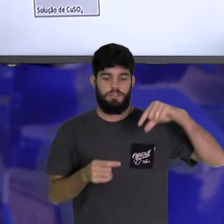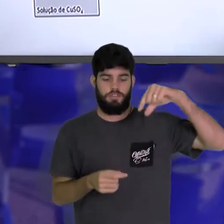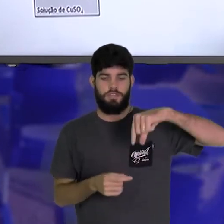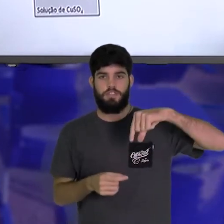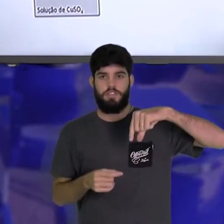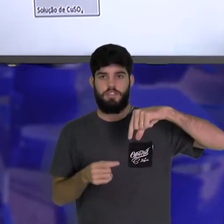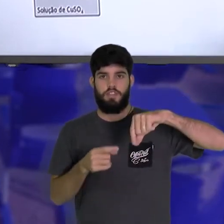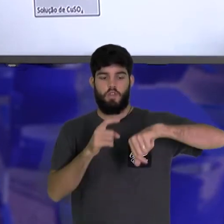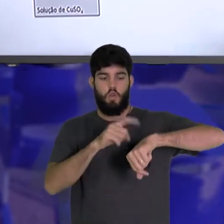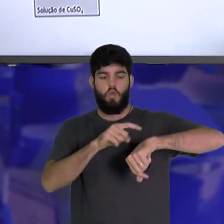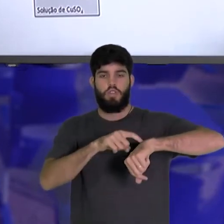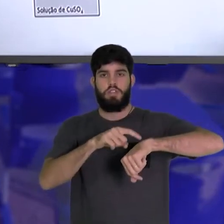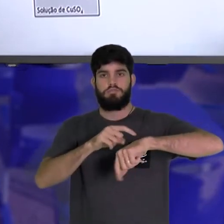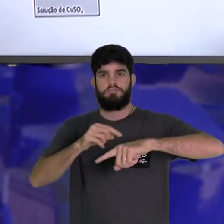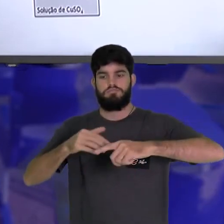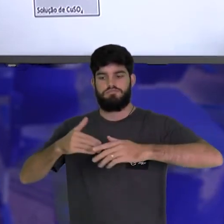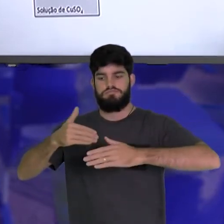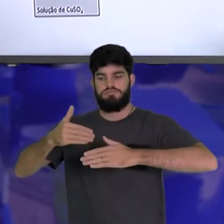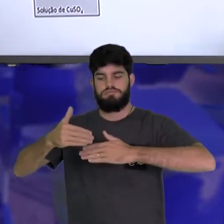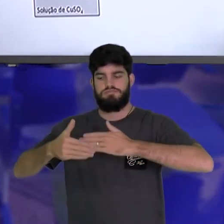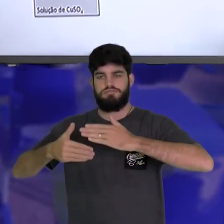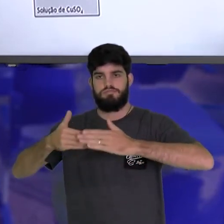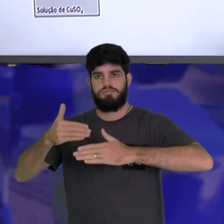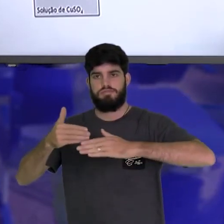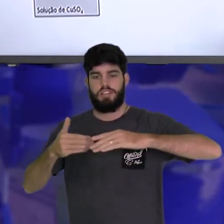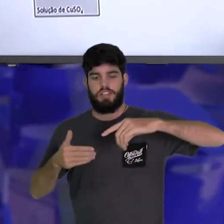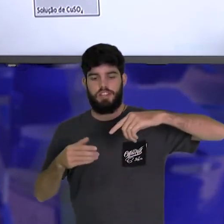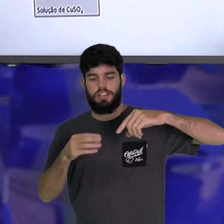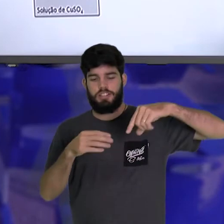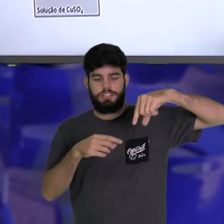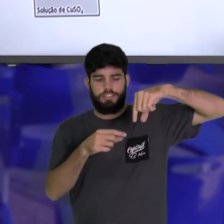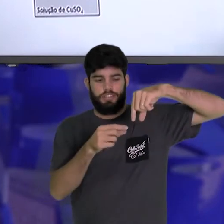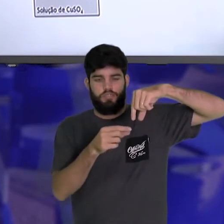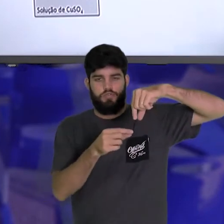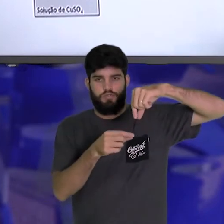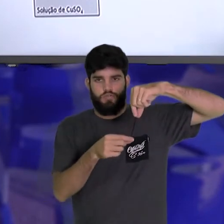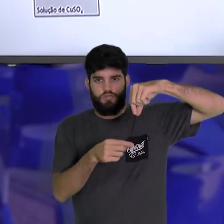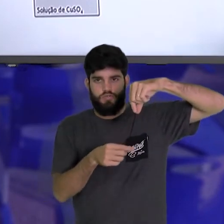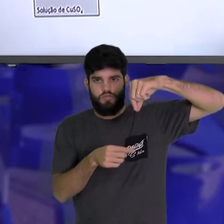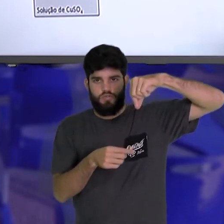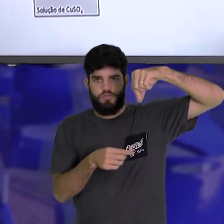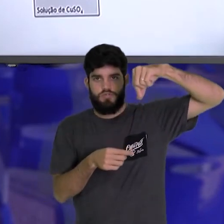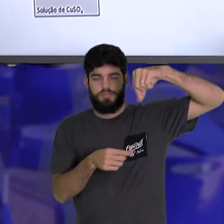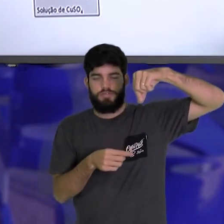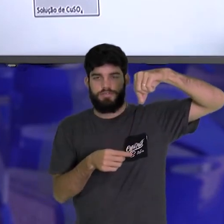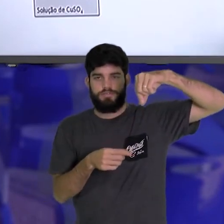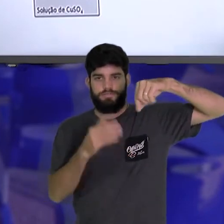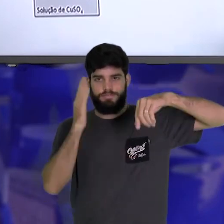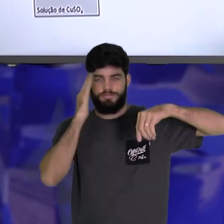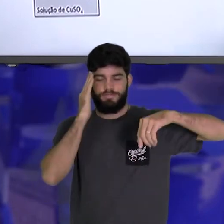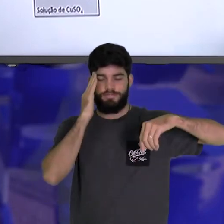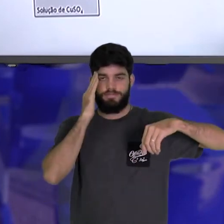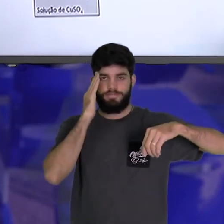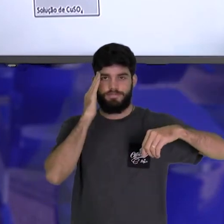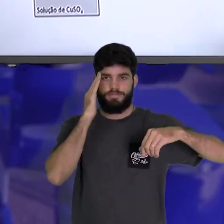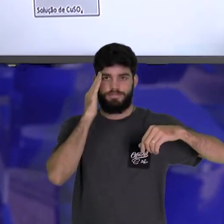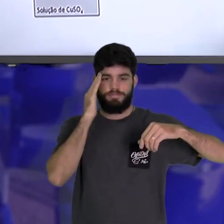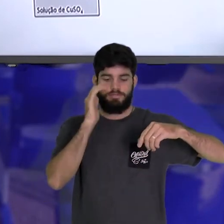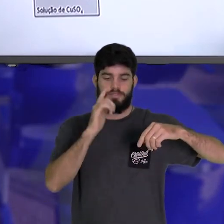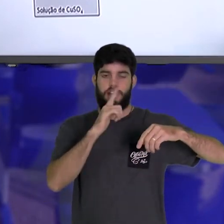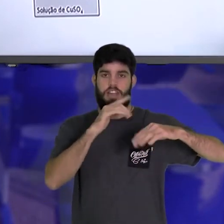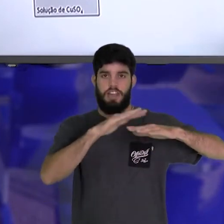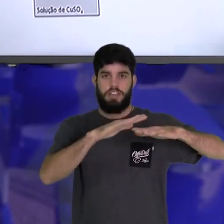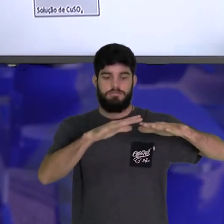com o passar do tempo, vai sendo corroída, e aumentando aqui a quantidade do íon, que é o zinco mais